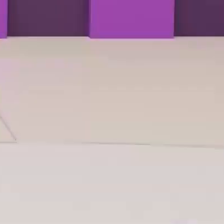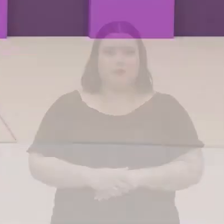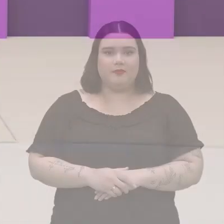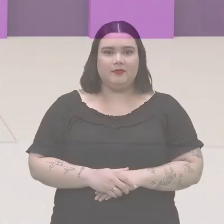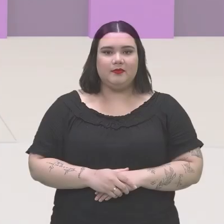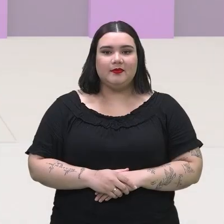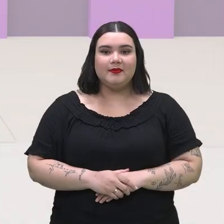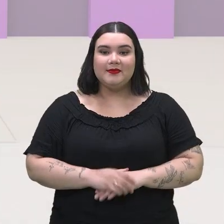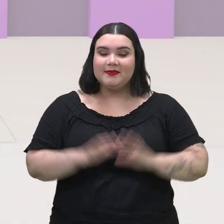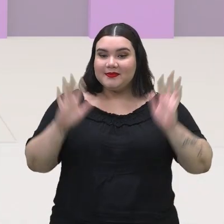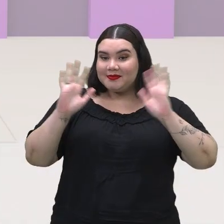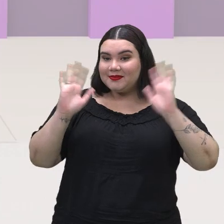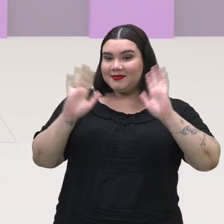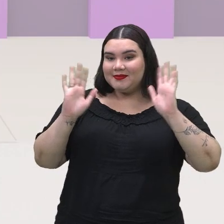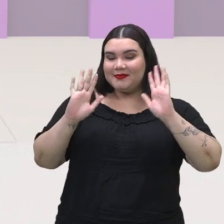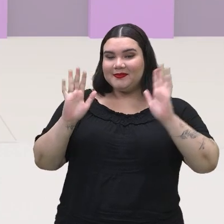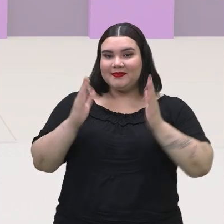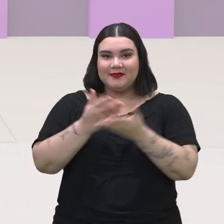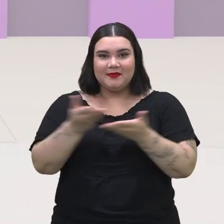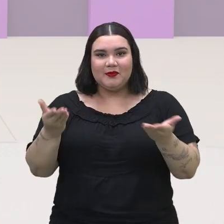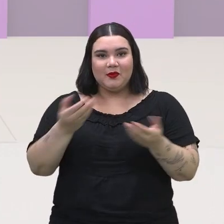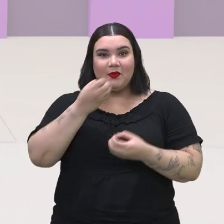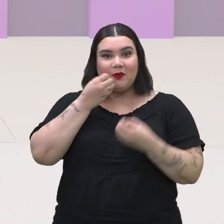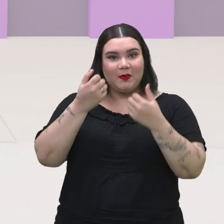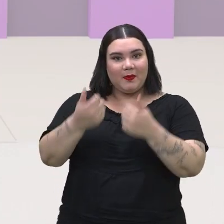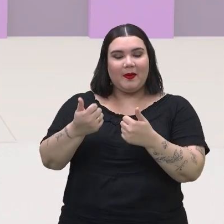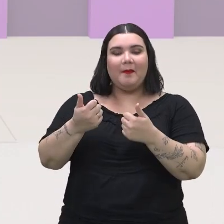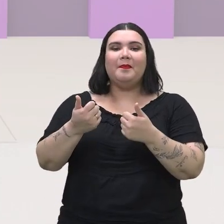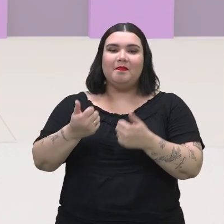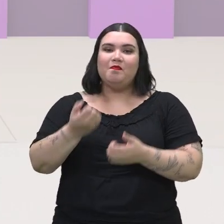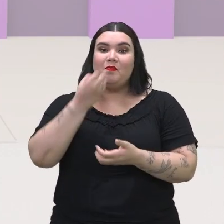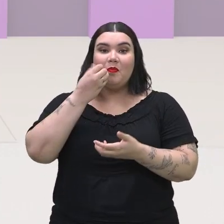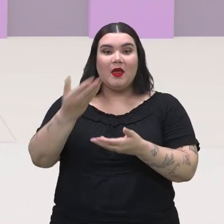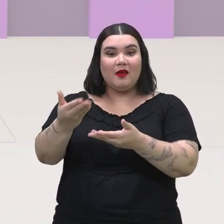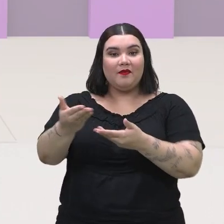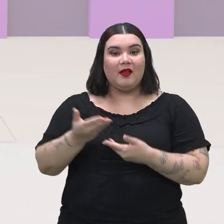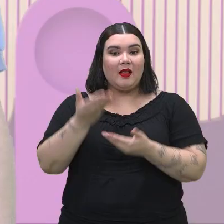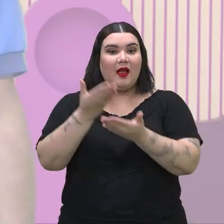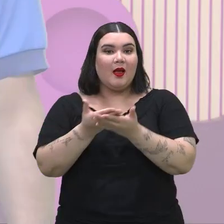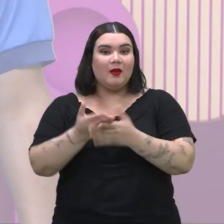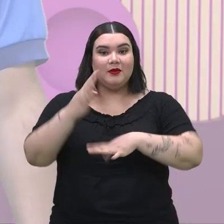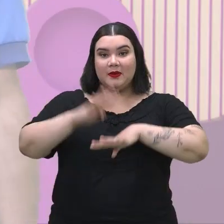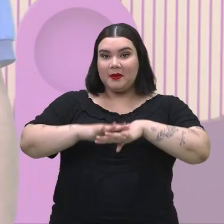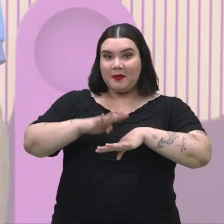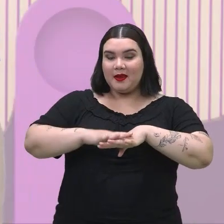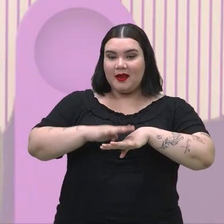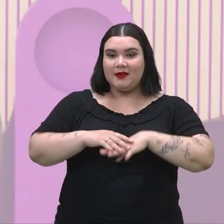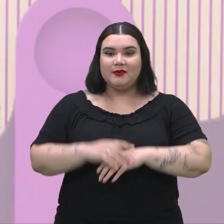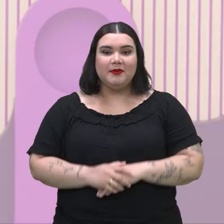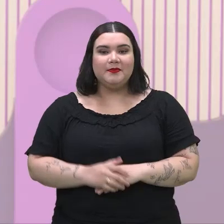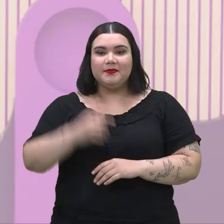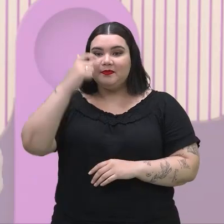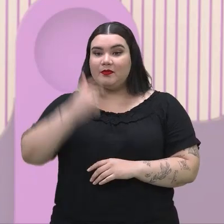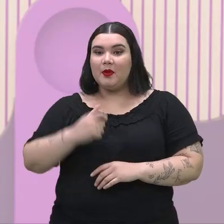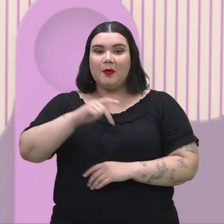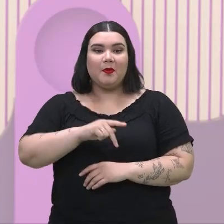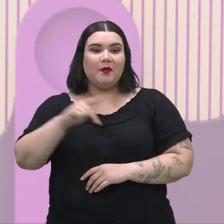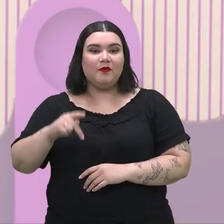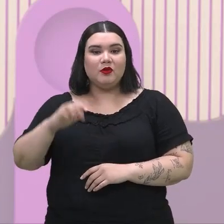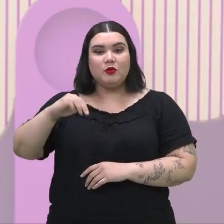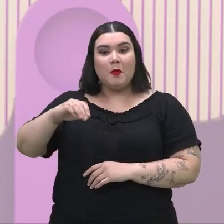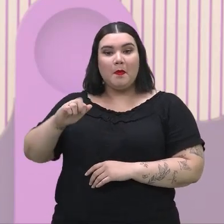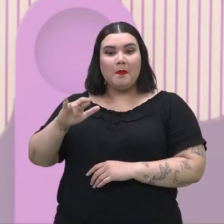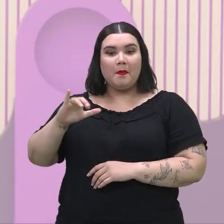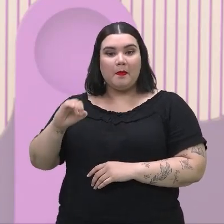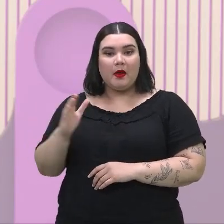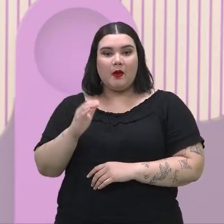Olá, pessoal! Tudo bem com vocês? Sejam bem-vindos a mais uma aula de matemática. Eu sou o professor Mário André, professor de